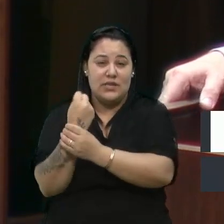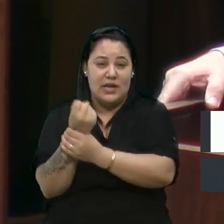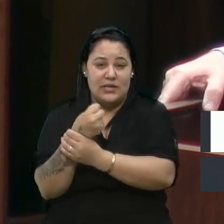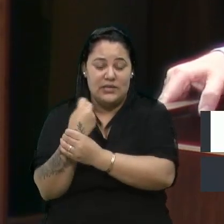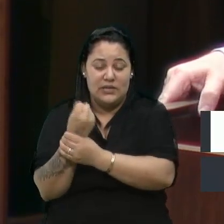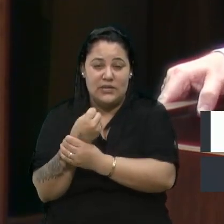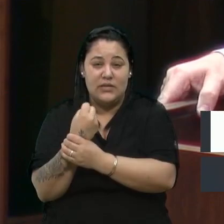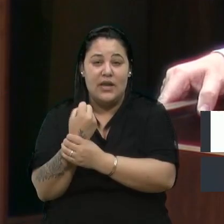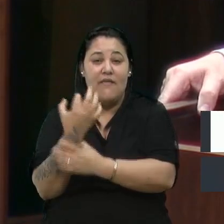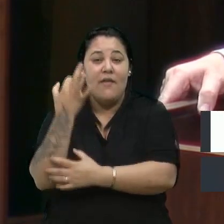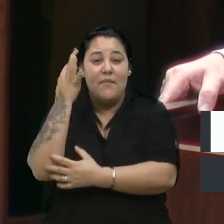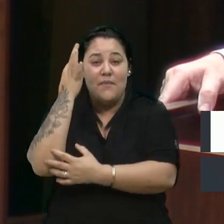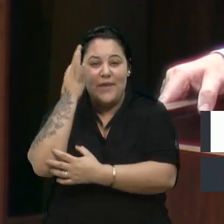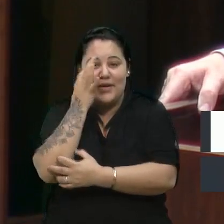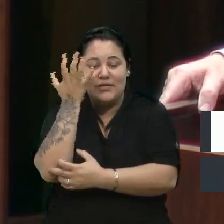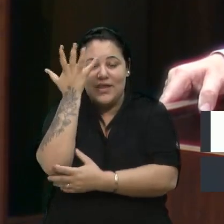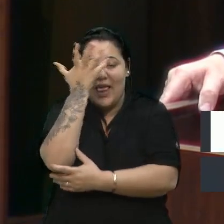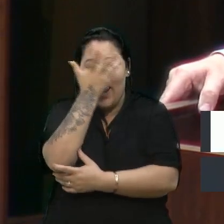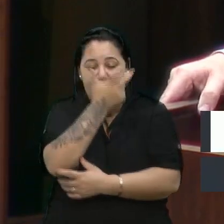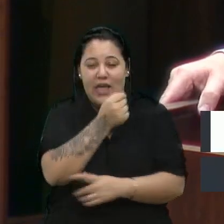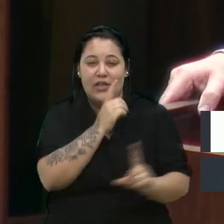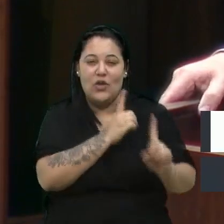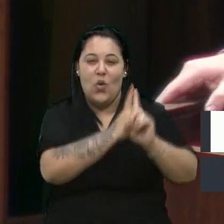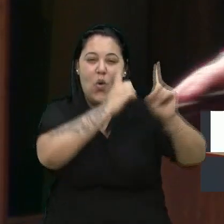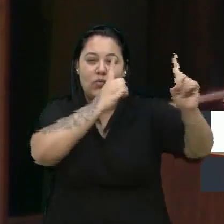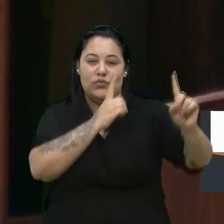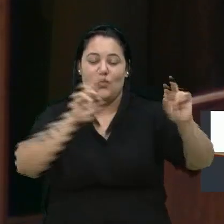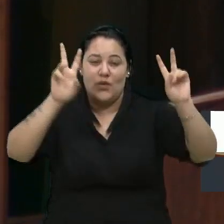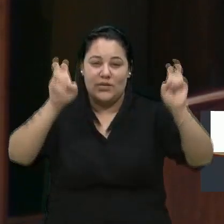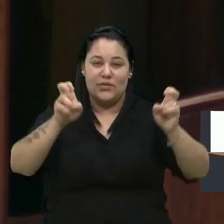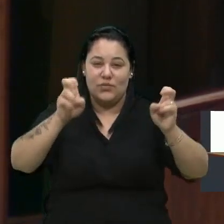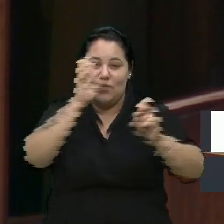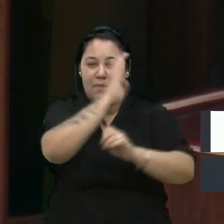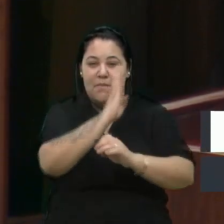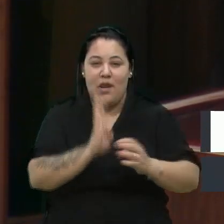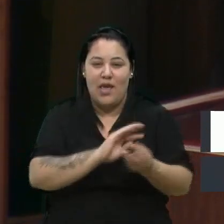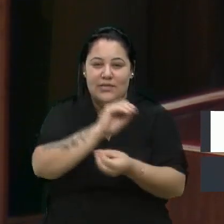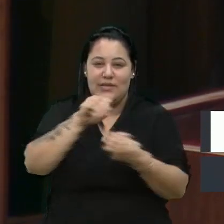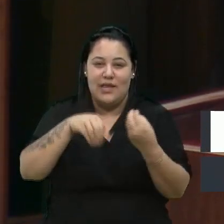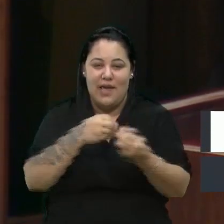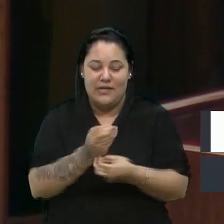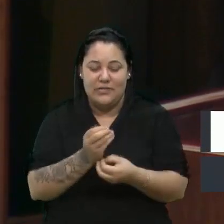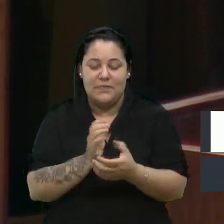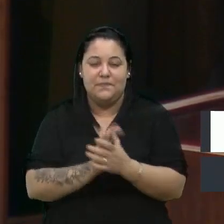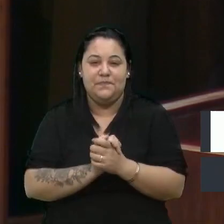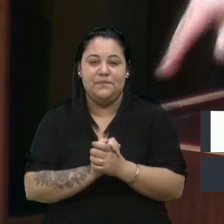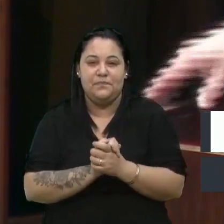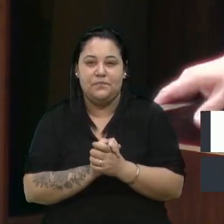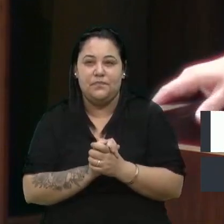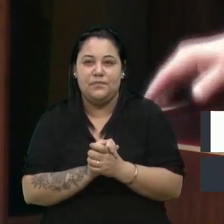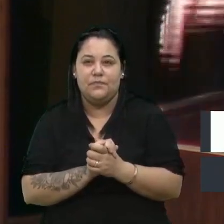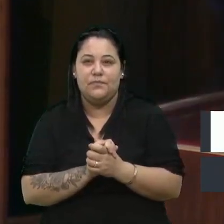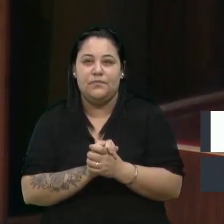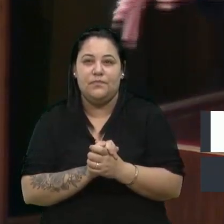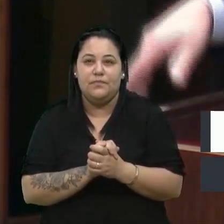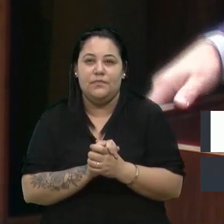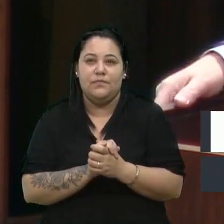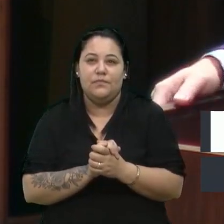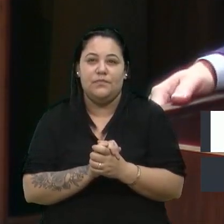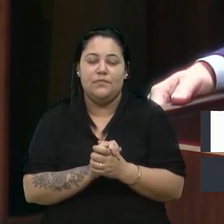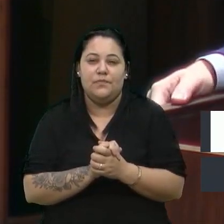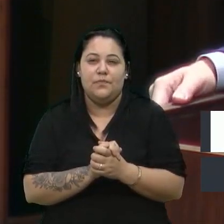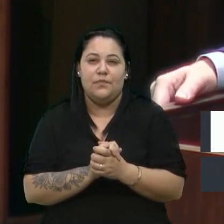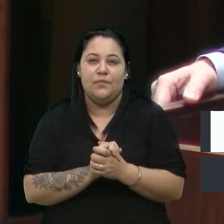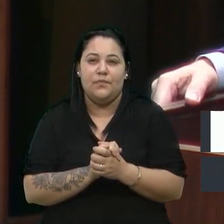neste belíssimo encontro com o tema Brasilidades. Gostaria de ir passando, se pudesse passar